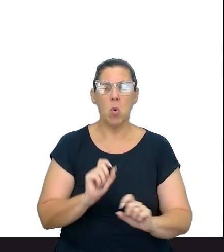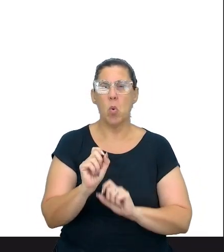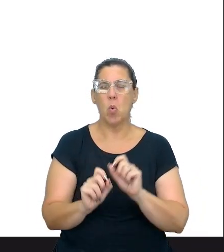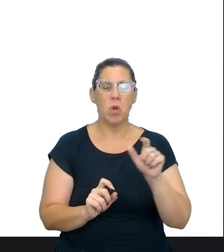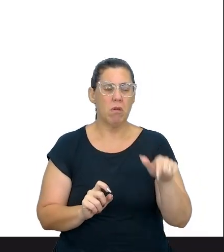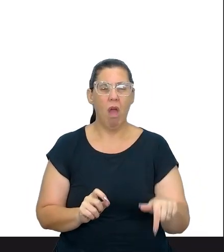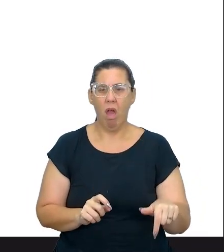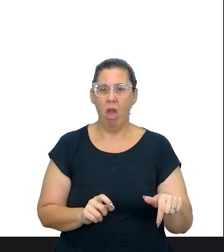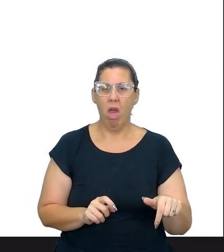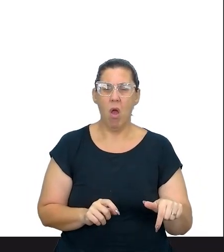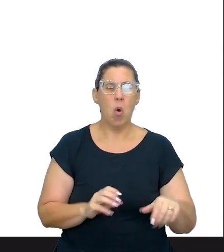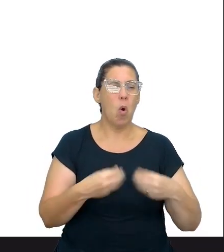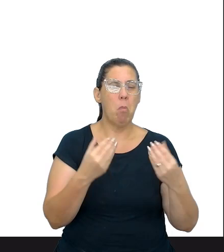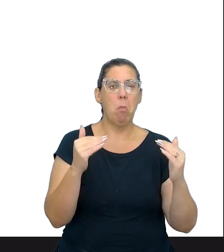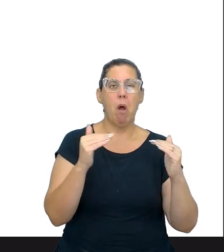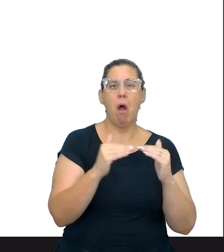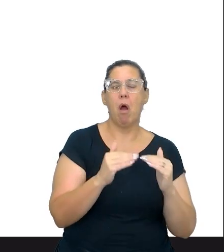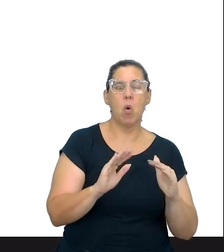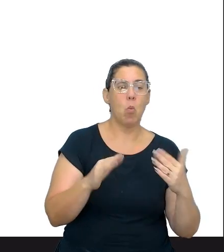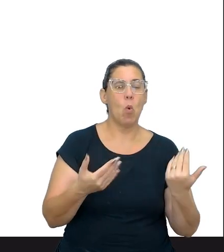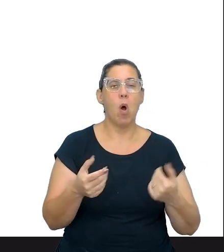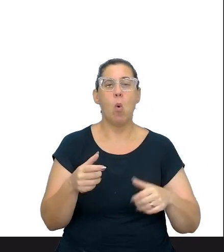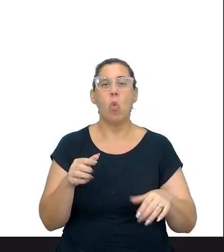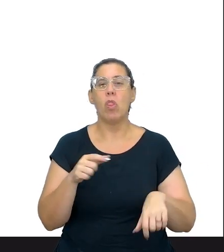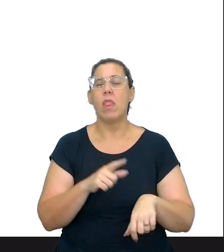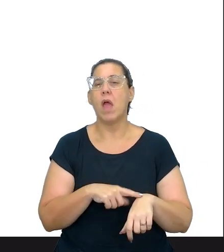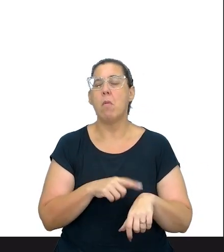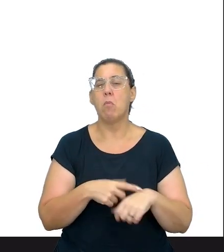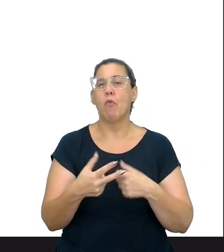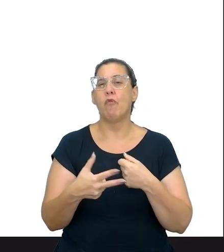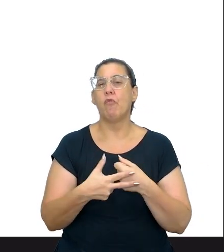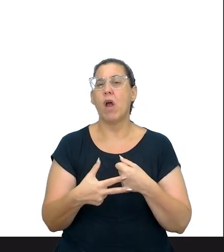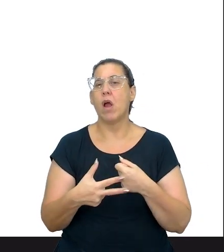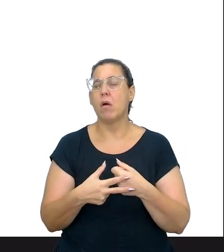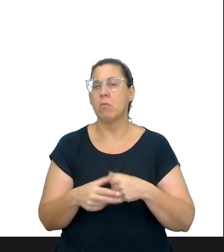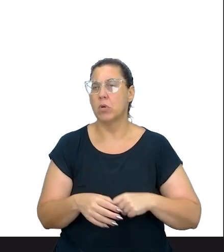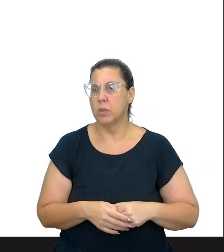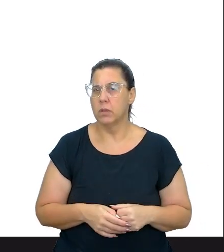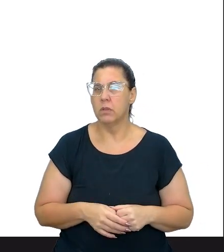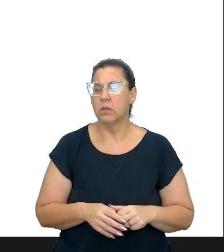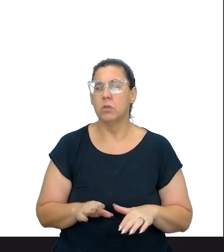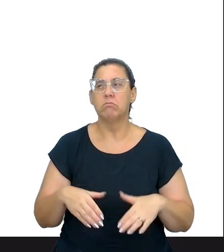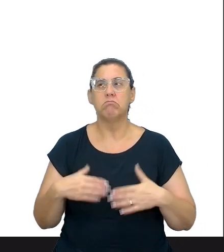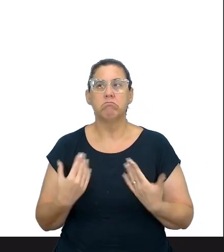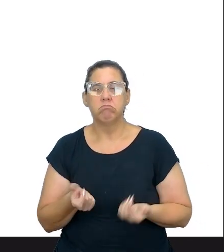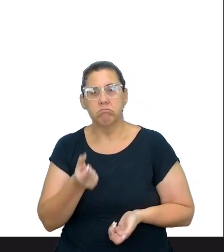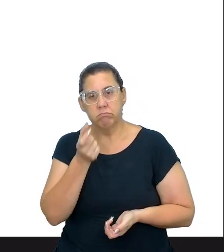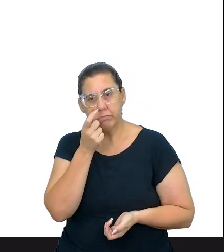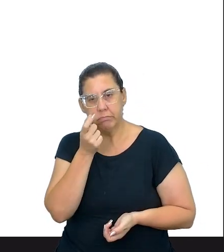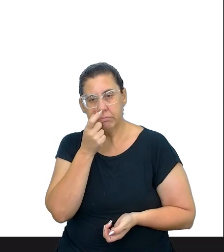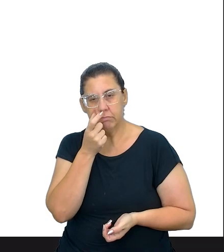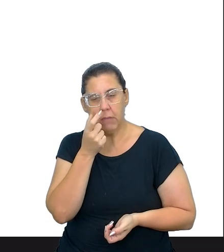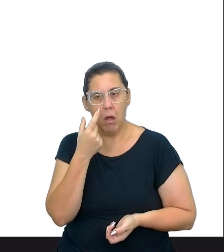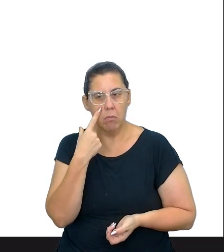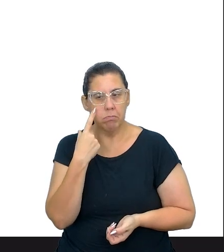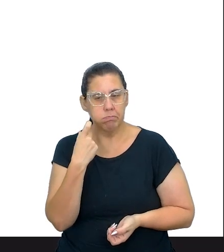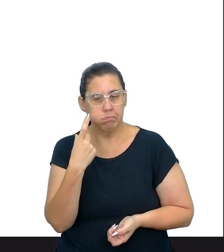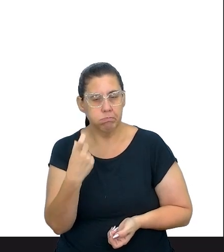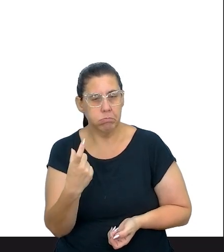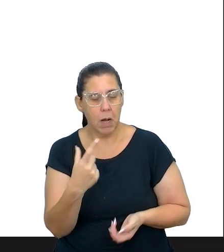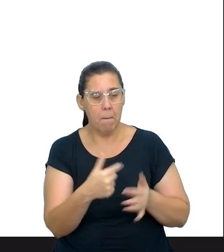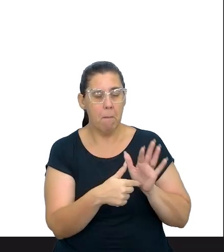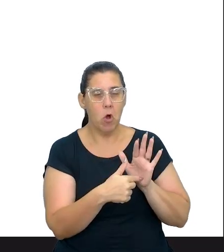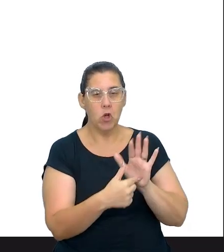que tipo de concordância é aquilo, em que tempo que está aquele verbo, né? Porém, o que é interessante? É a gente apresentar essa